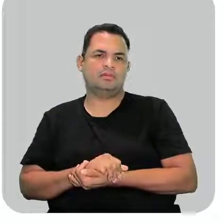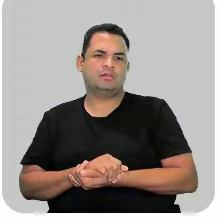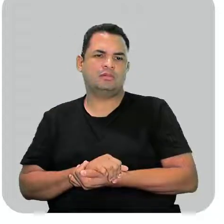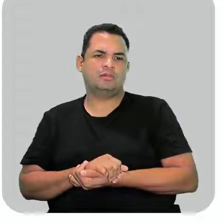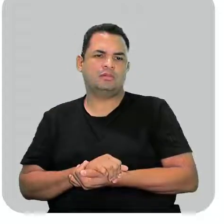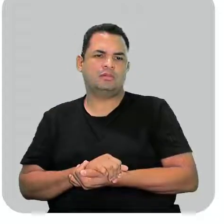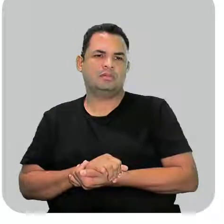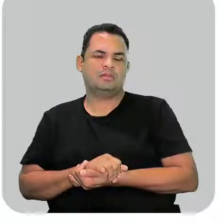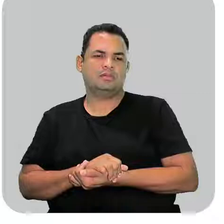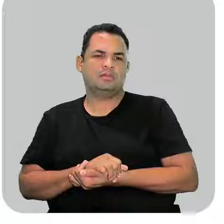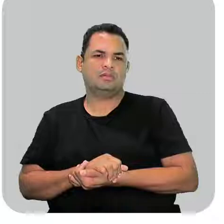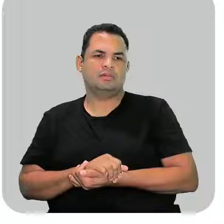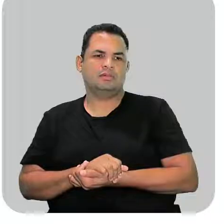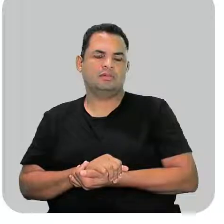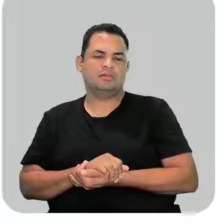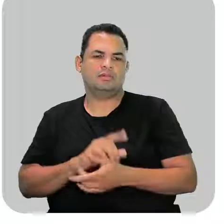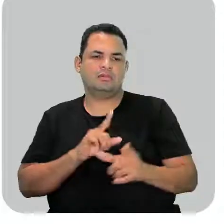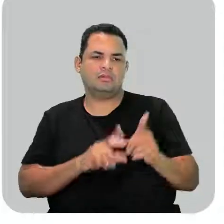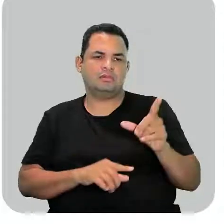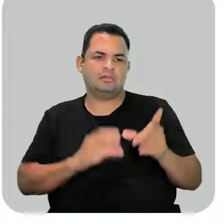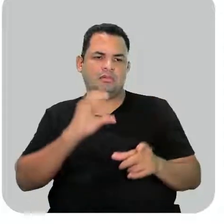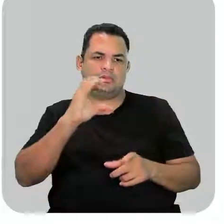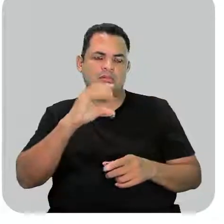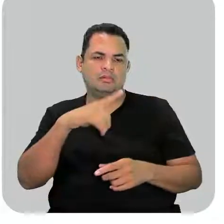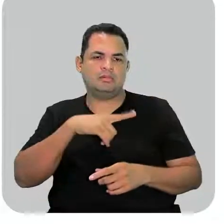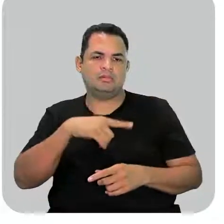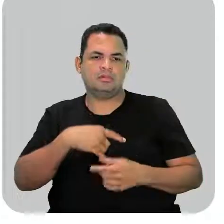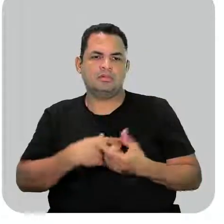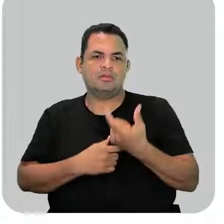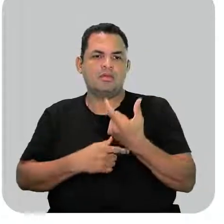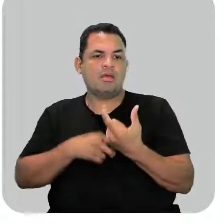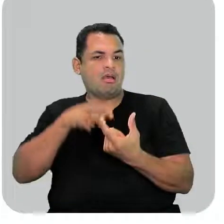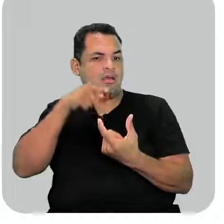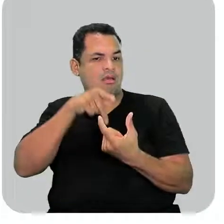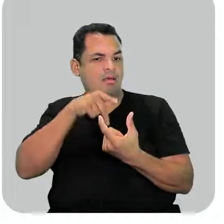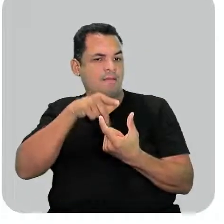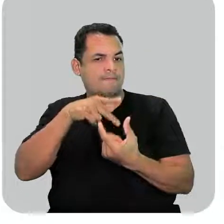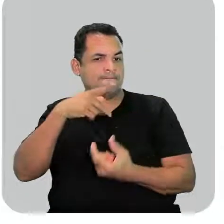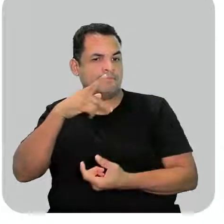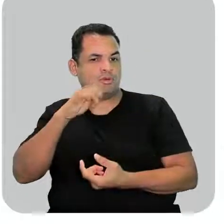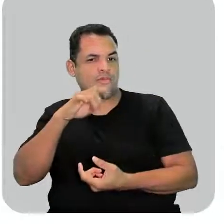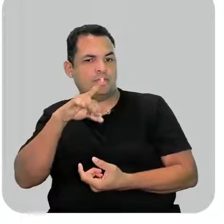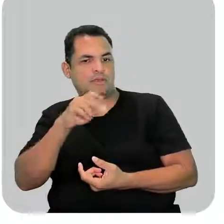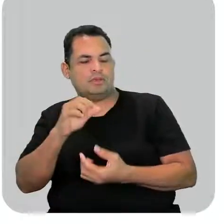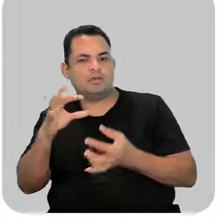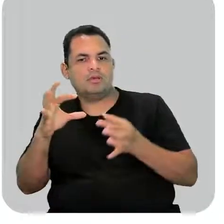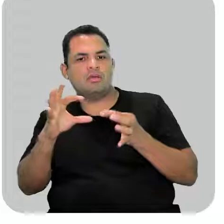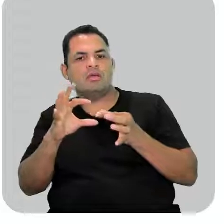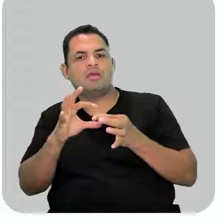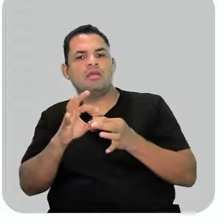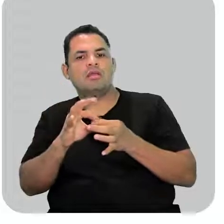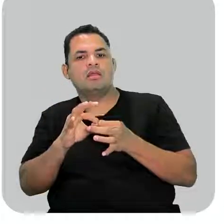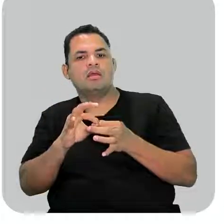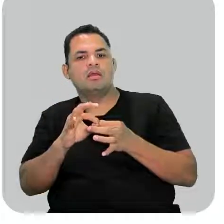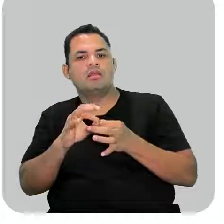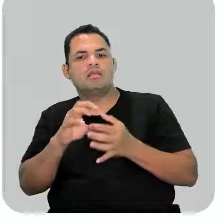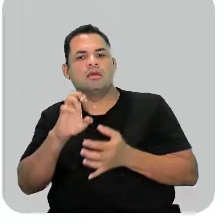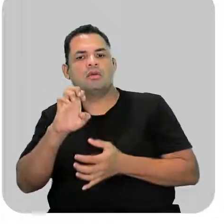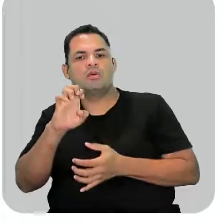Será? Letra C, tem o radical propil ligado ao enxofre?